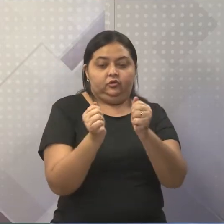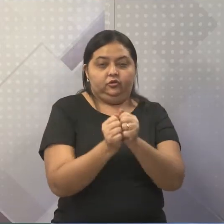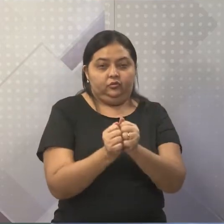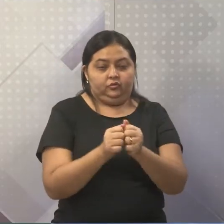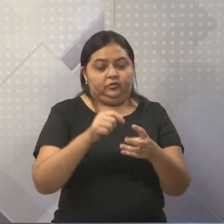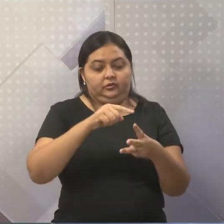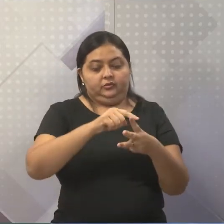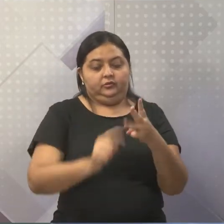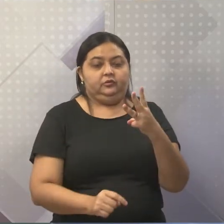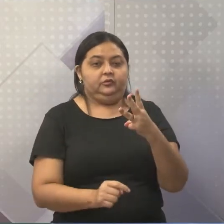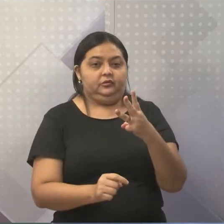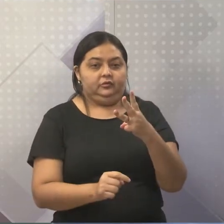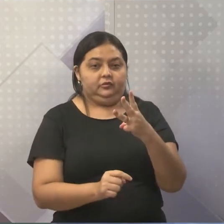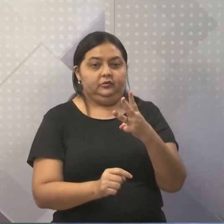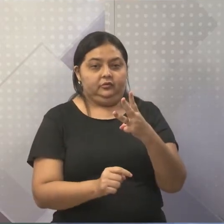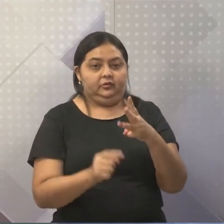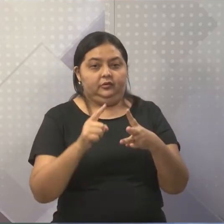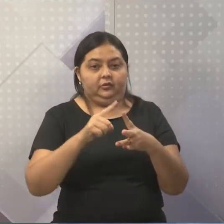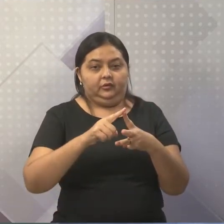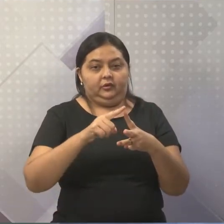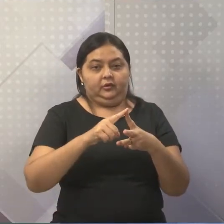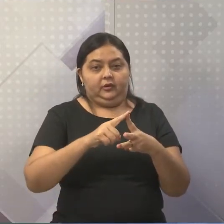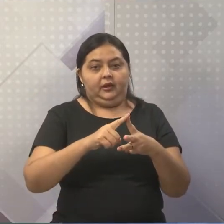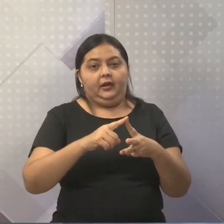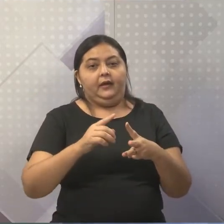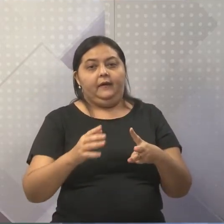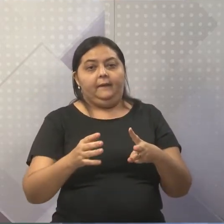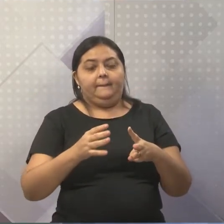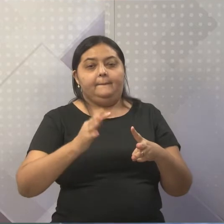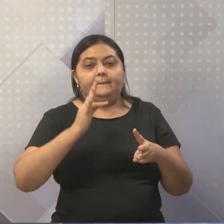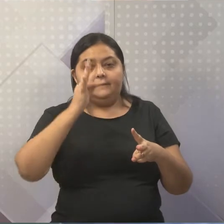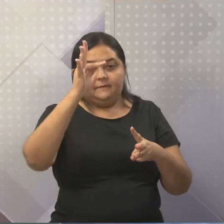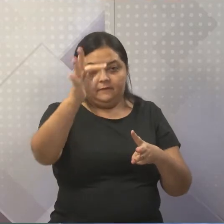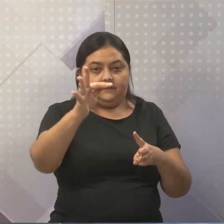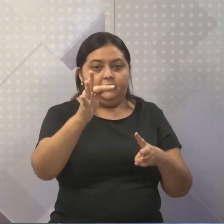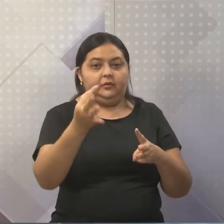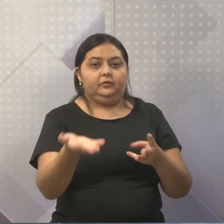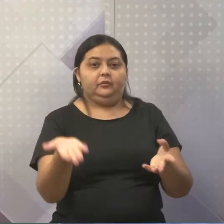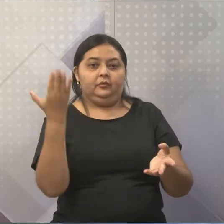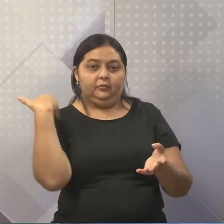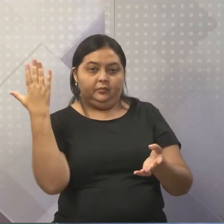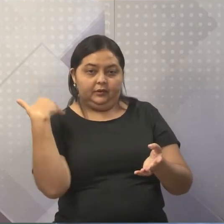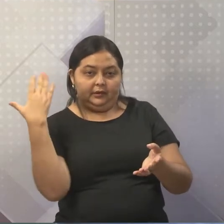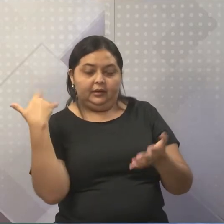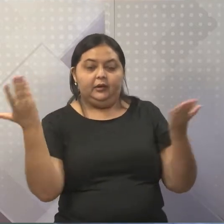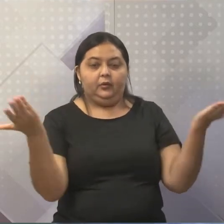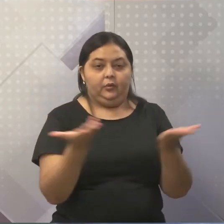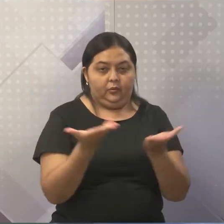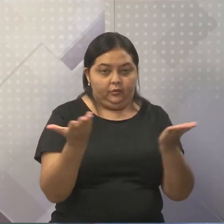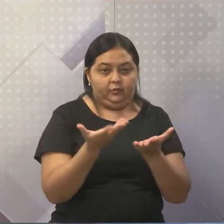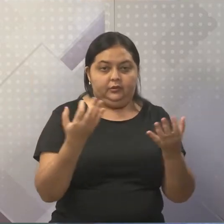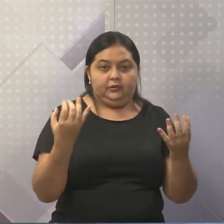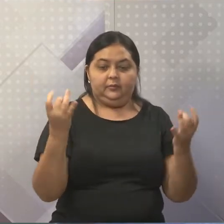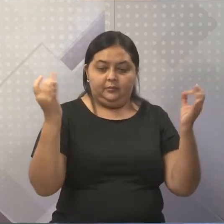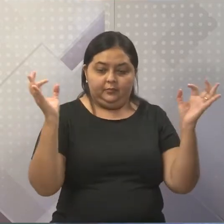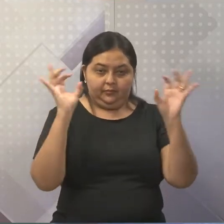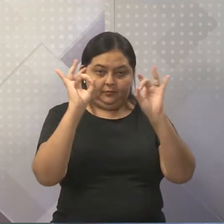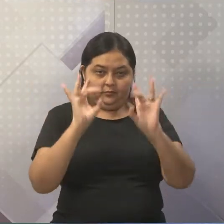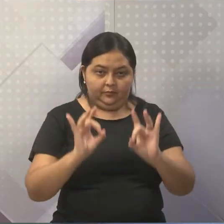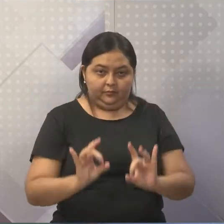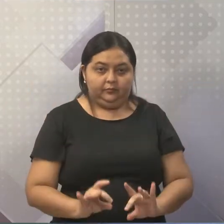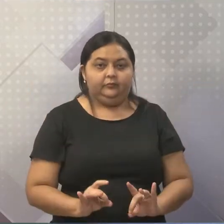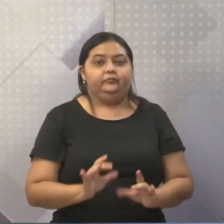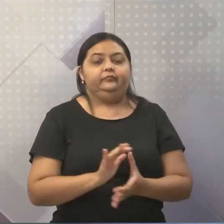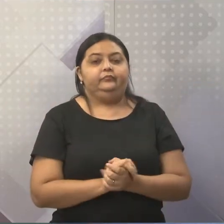os três tempos verbais. São pretérito perfeito, pretérito imperfeito e pretérito mais que perfeito. E isso é muito utilizado